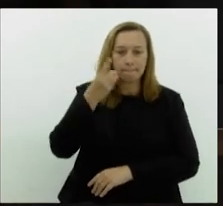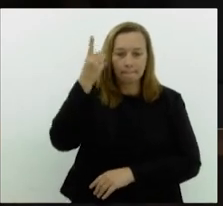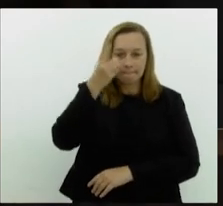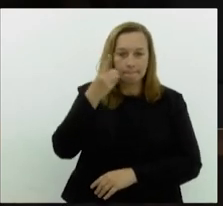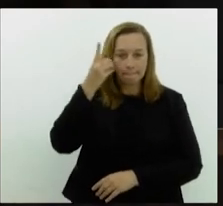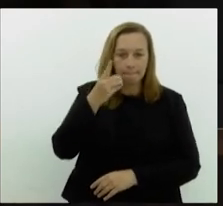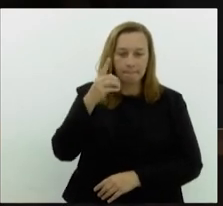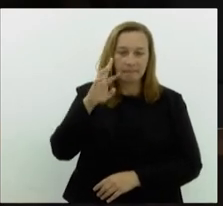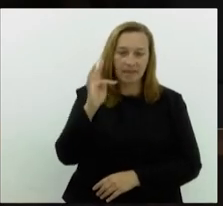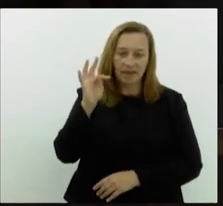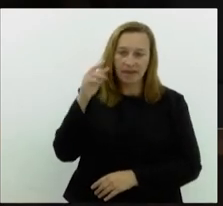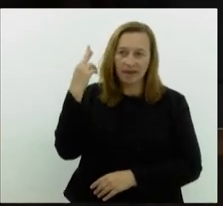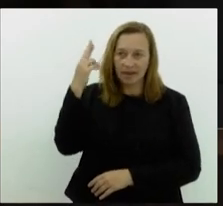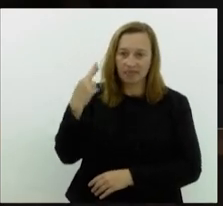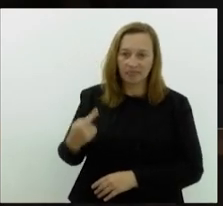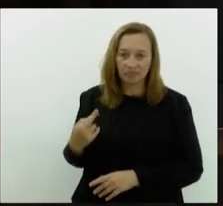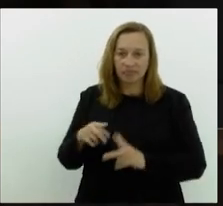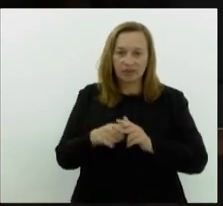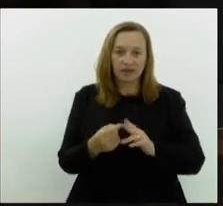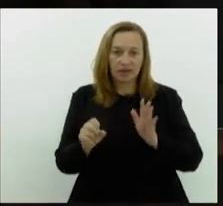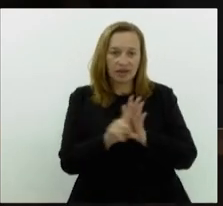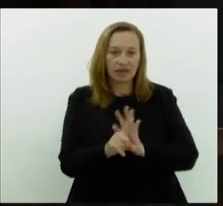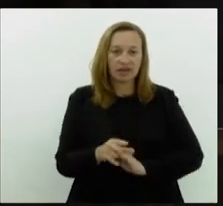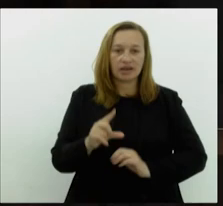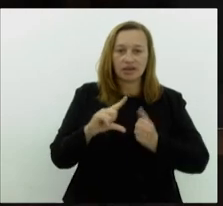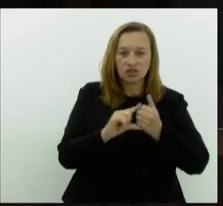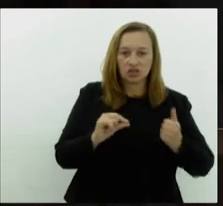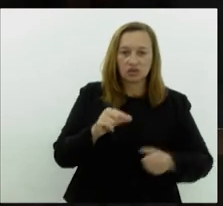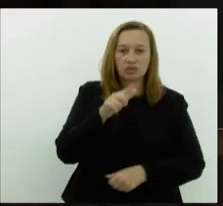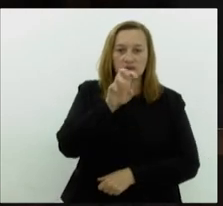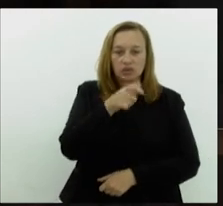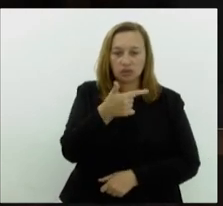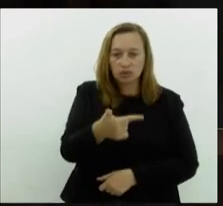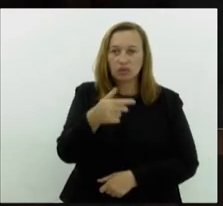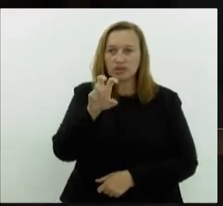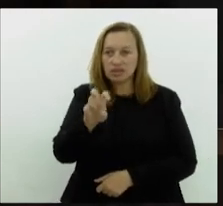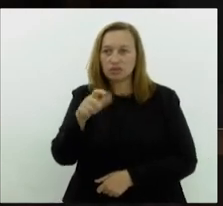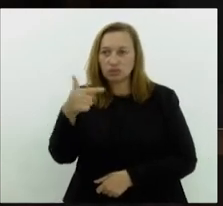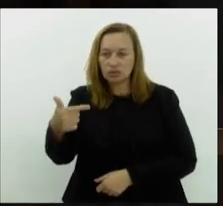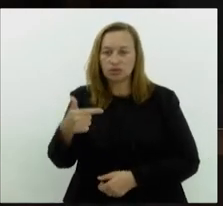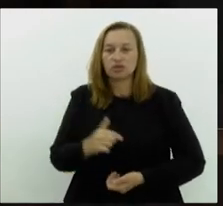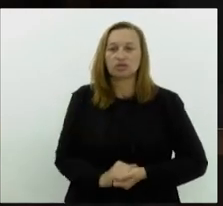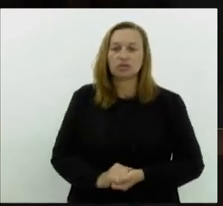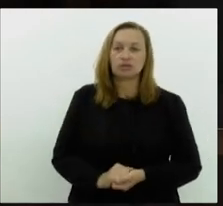Renata Souza, que altera a lei, que altera o artigo. Não, saiu.